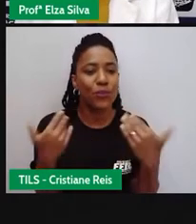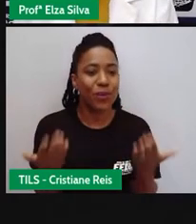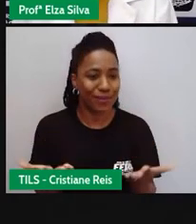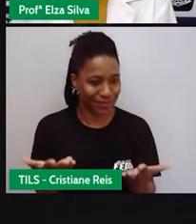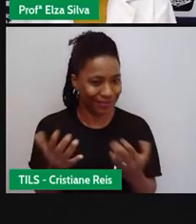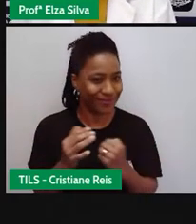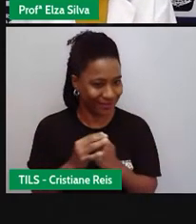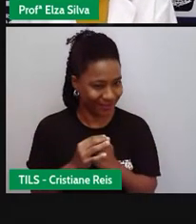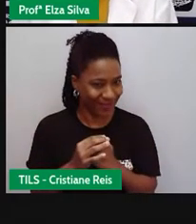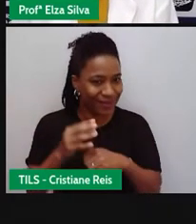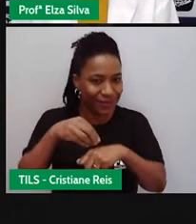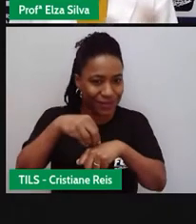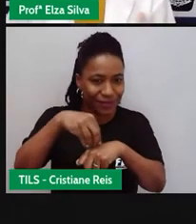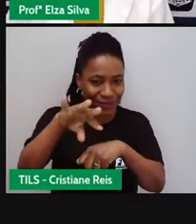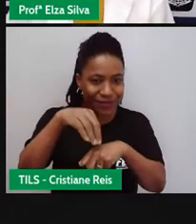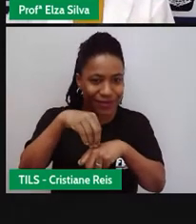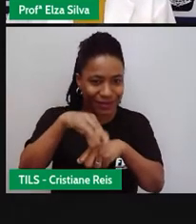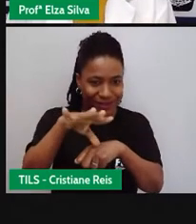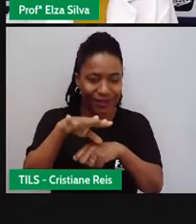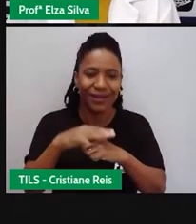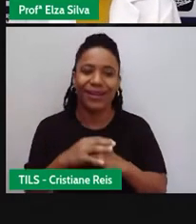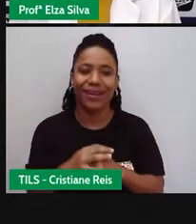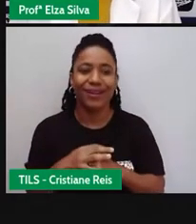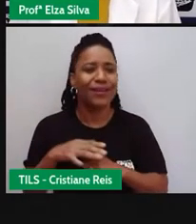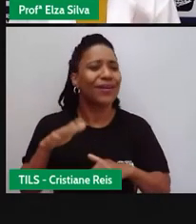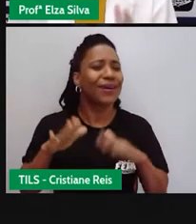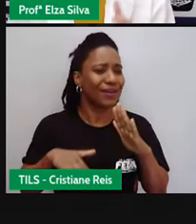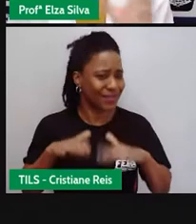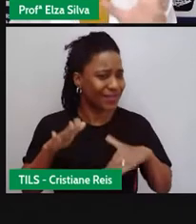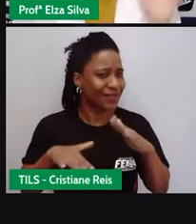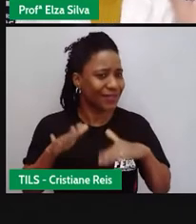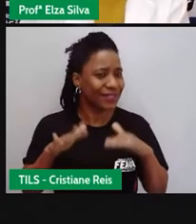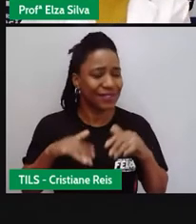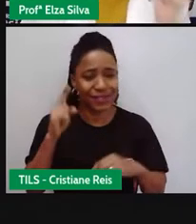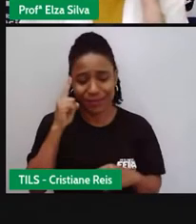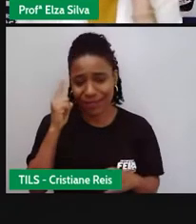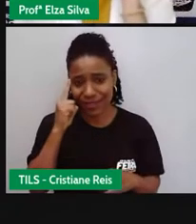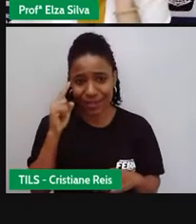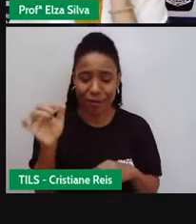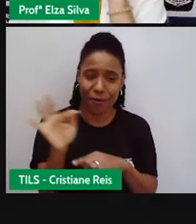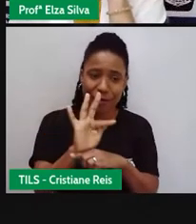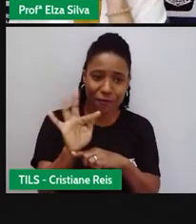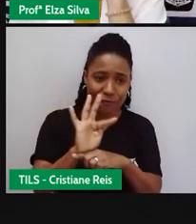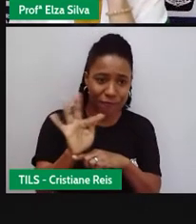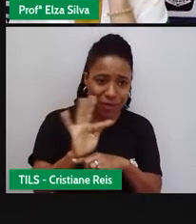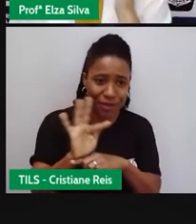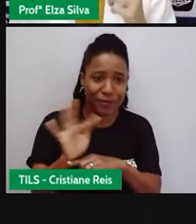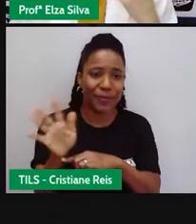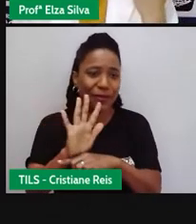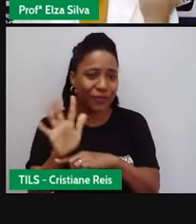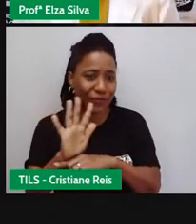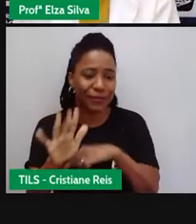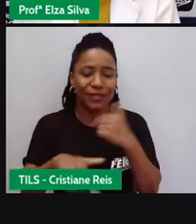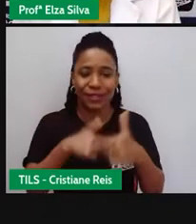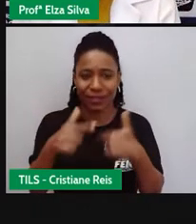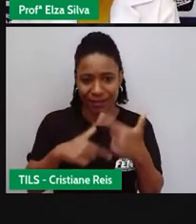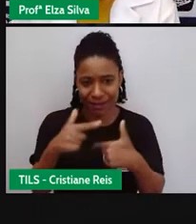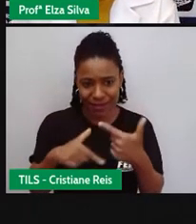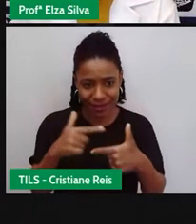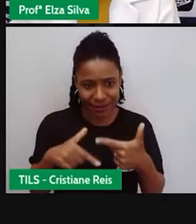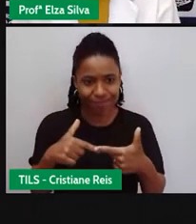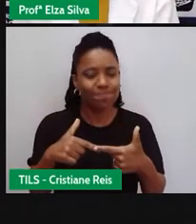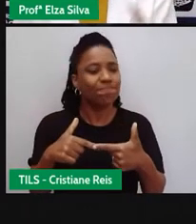segue uma dica. Às vezes, a gente diz, tal filme é um filme de ação. Mas naquele filme